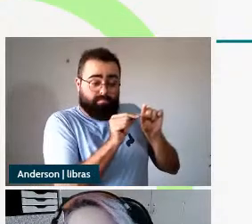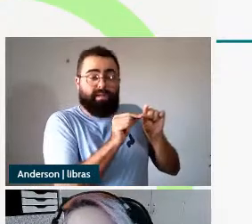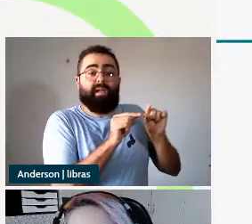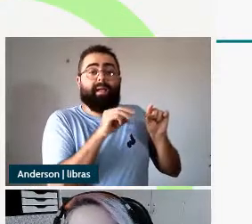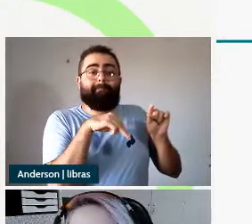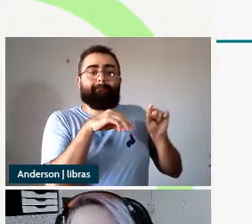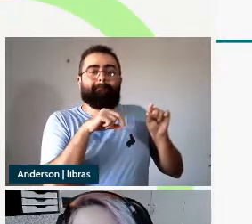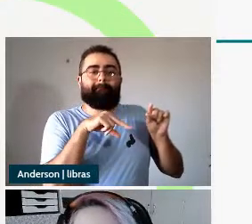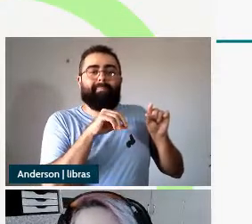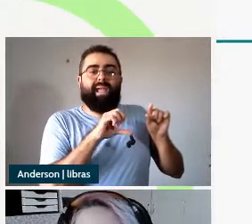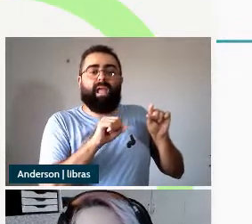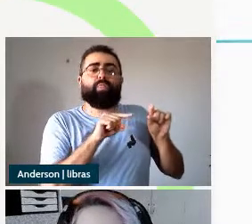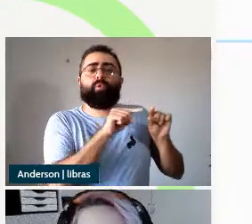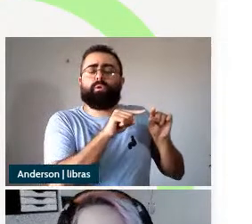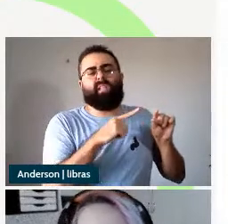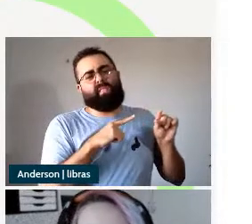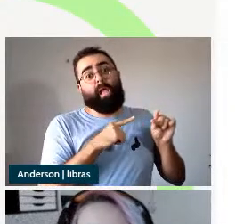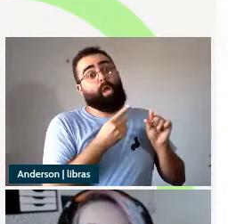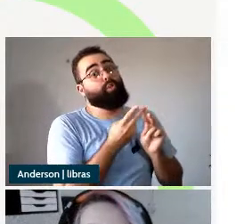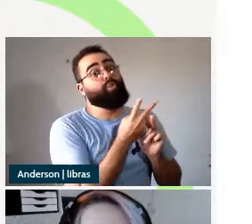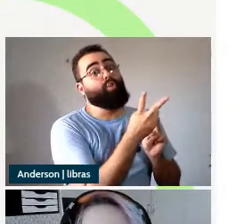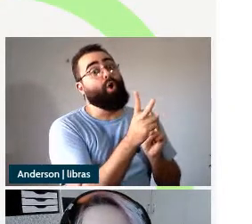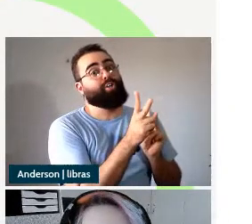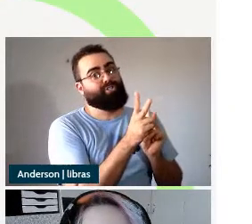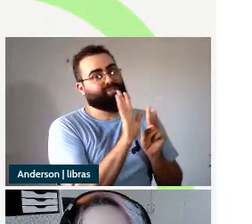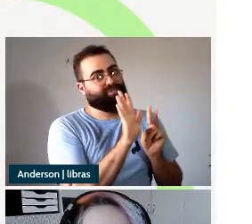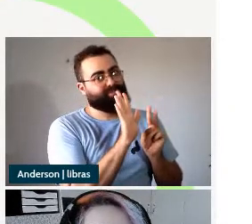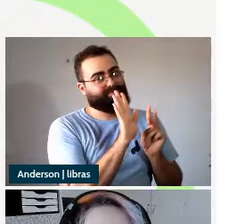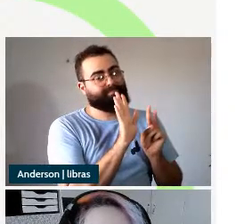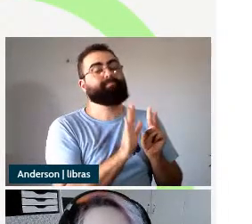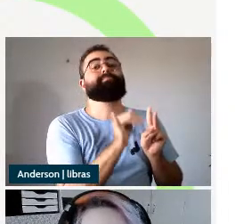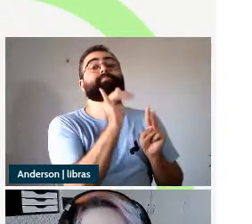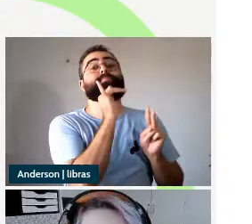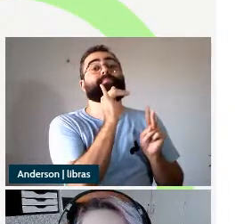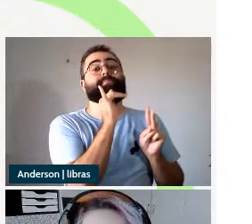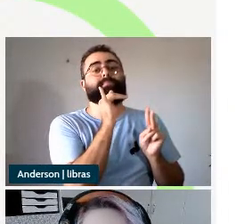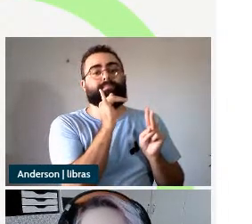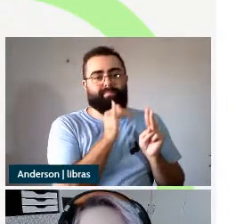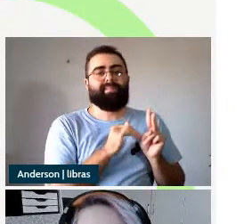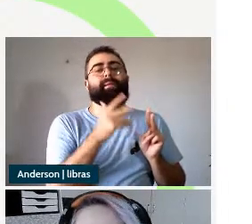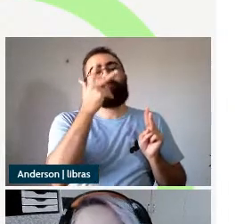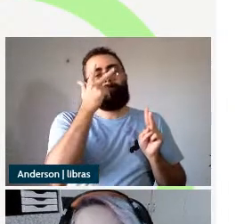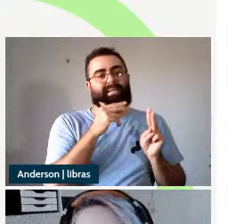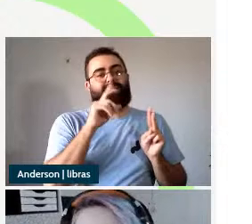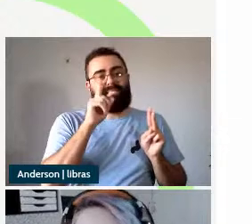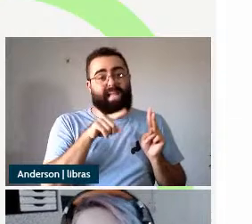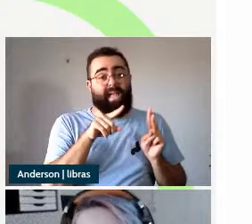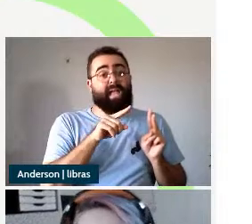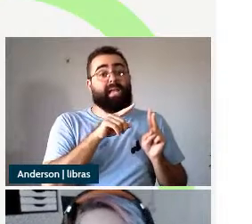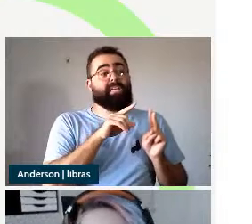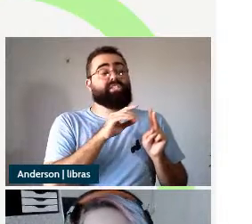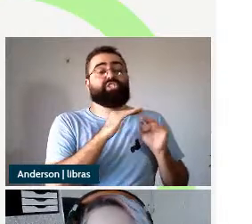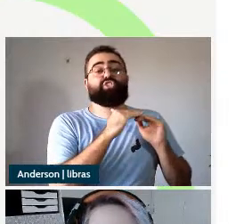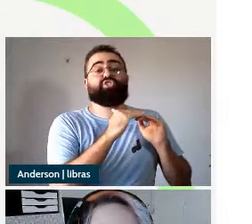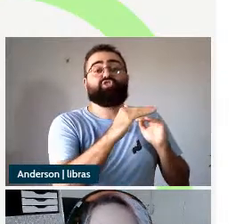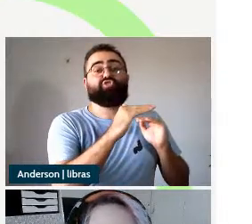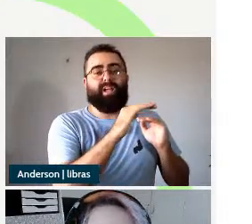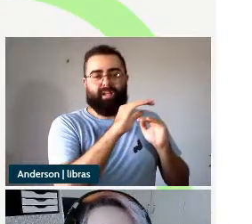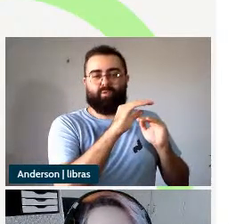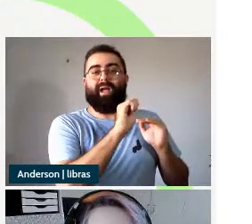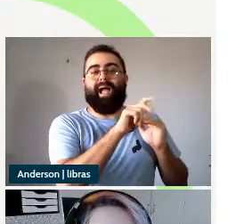duas estruturas possíveis a primeira seria uma de estado-alvo e a segunda seria de estado-resultante